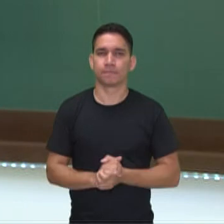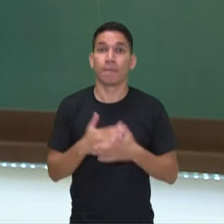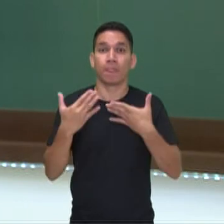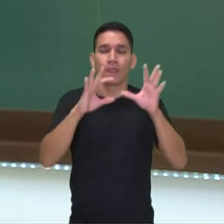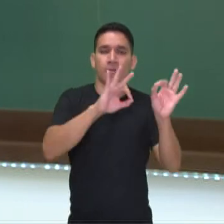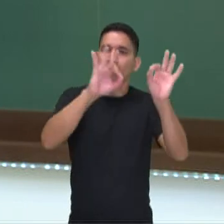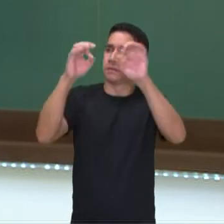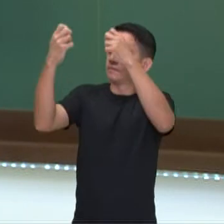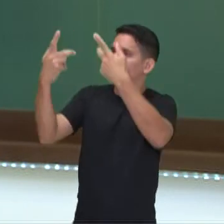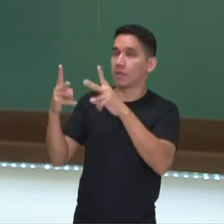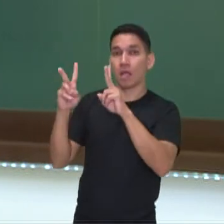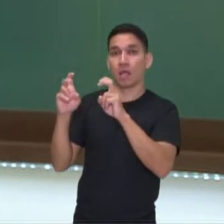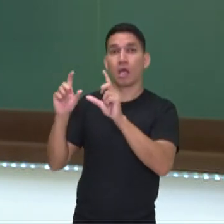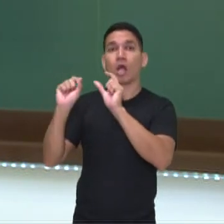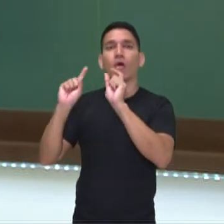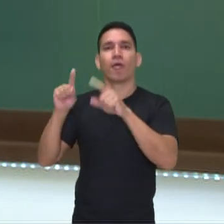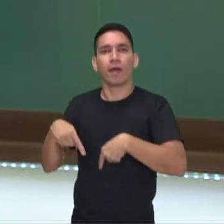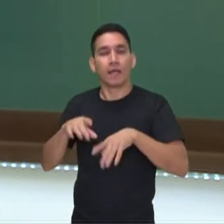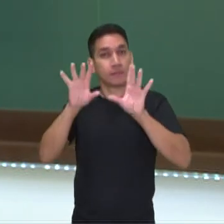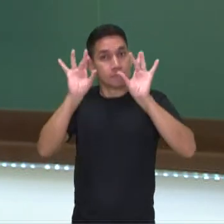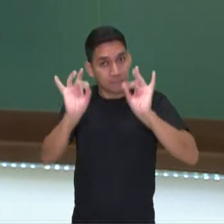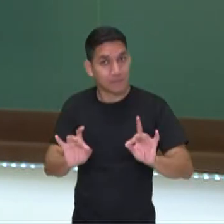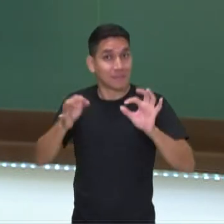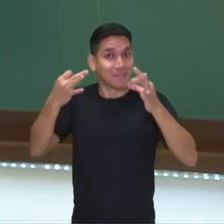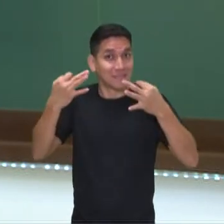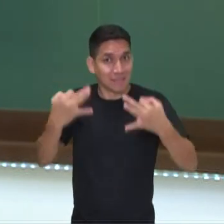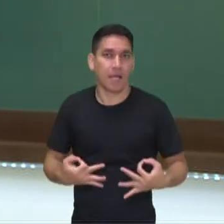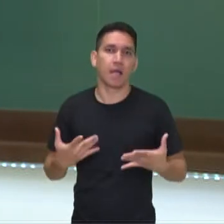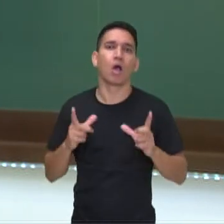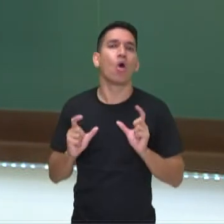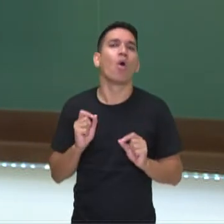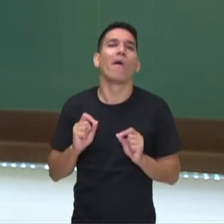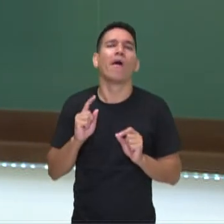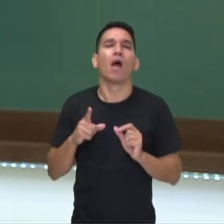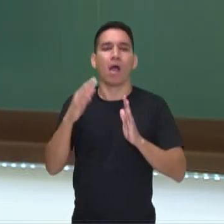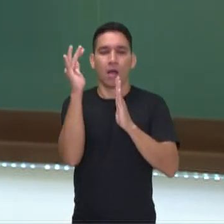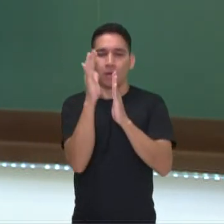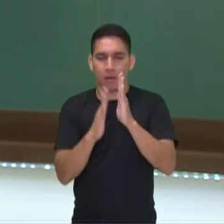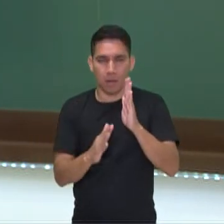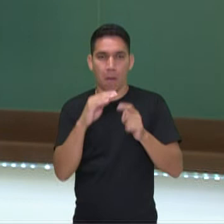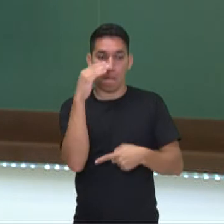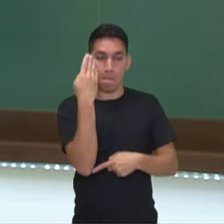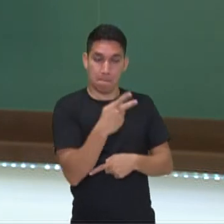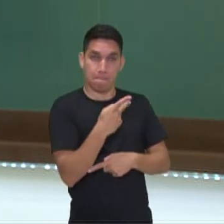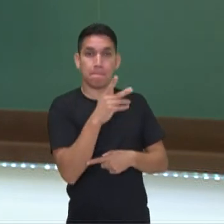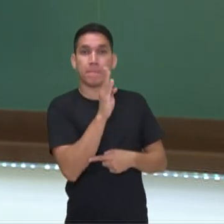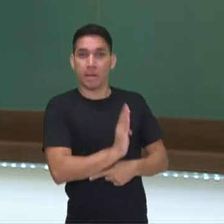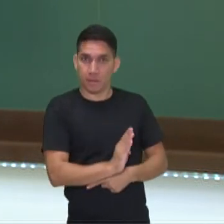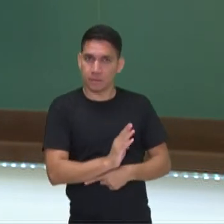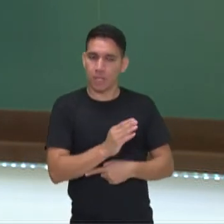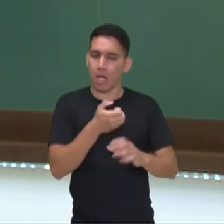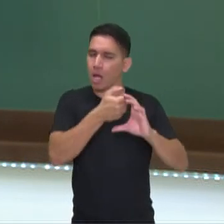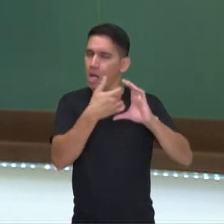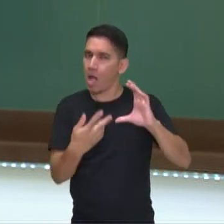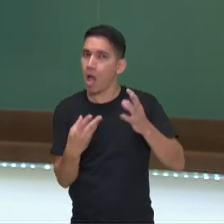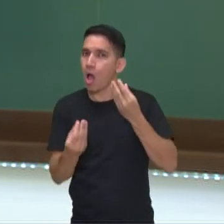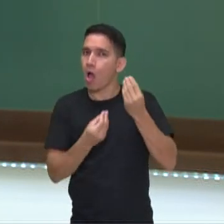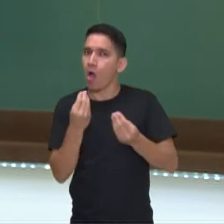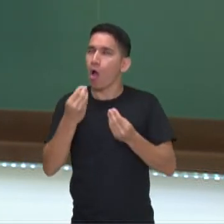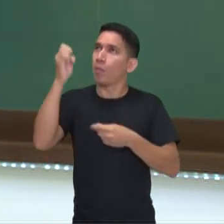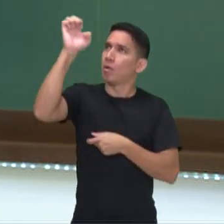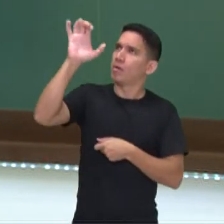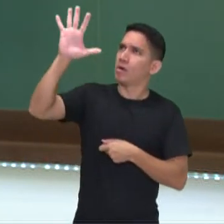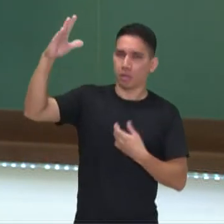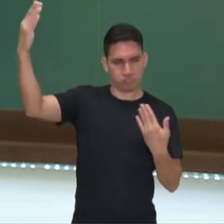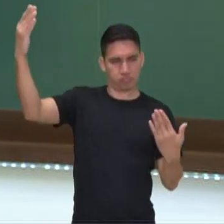nesse vídeo a gente falou justamente sobre o barroco brasileiro, pouco da caracterização com o que a gente vinha do barroco